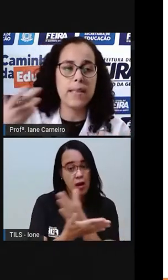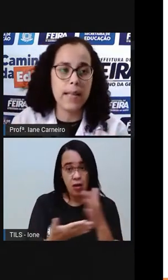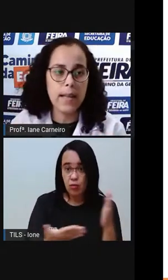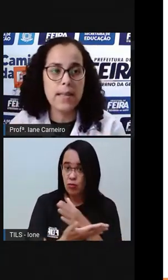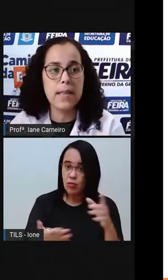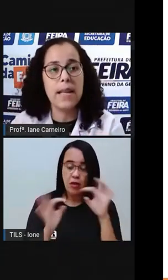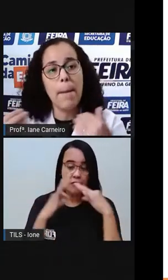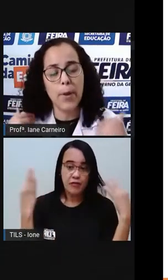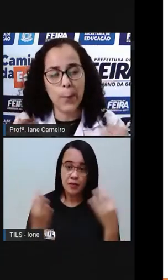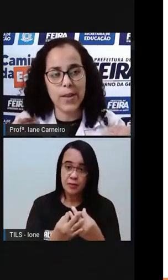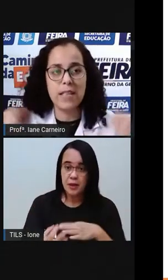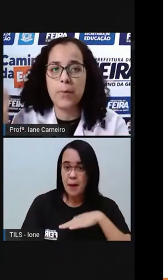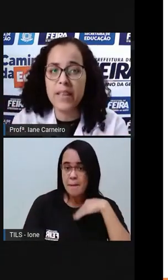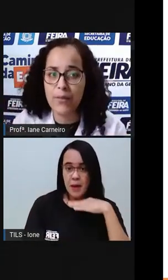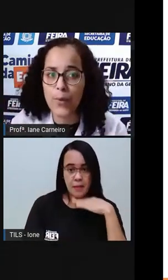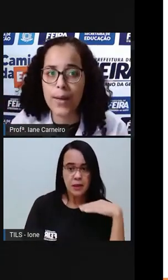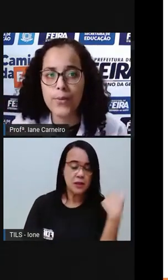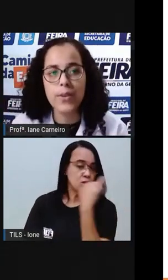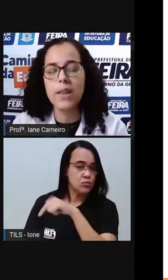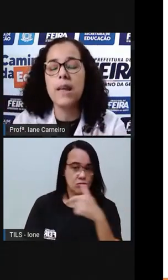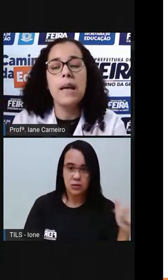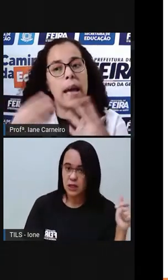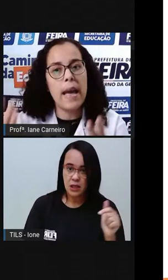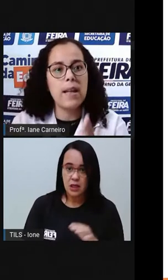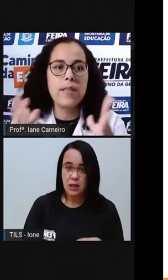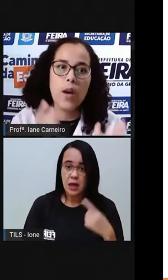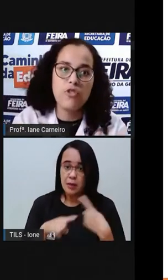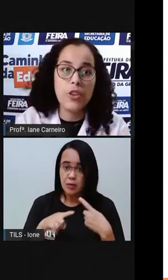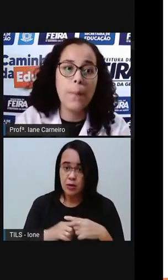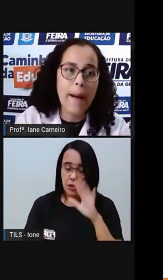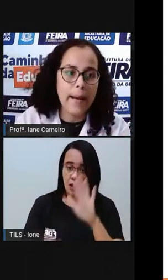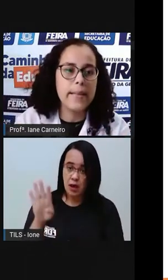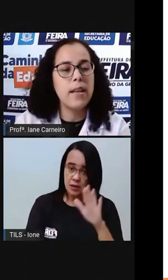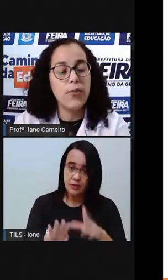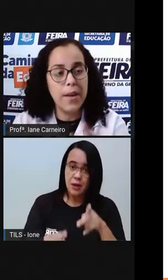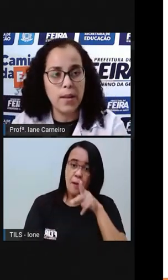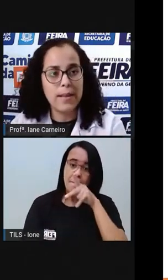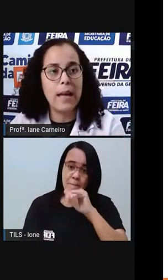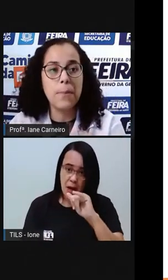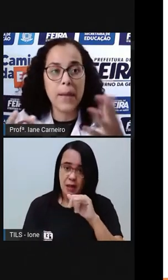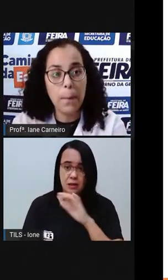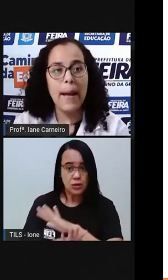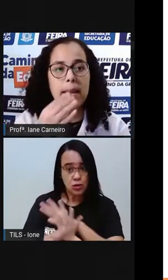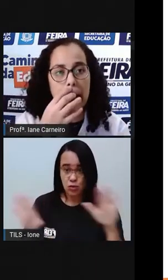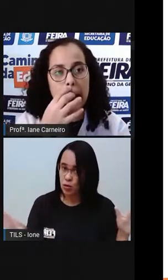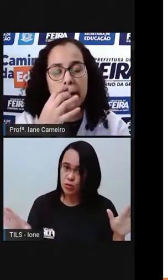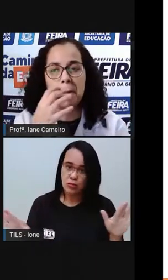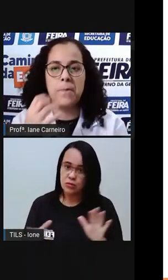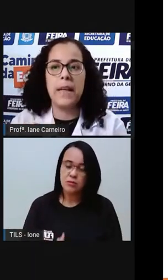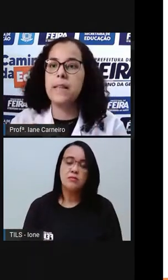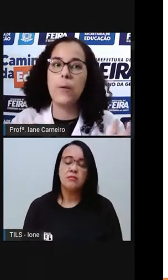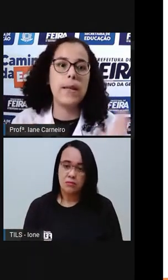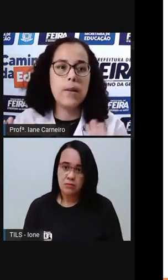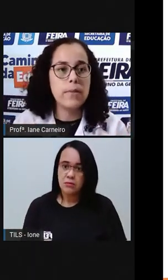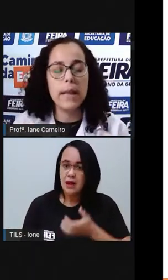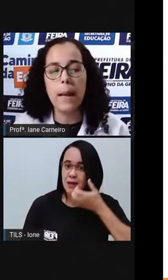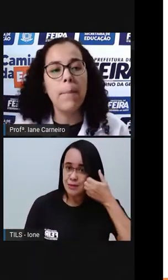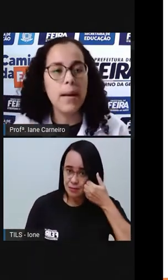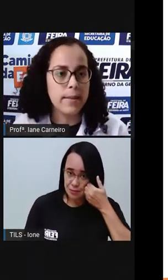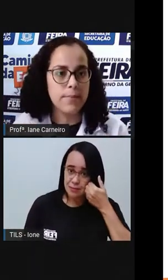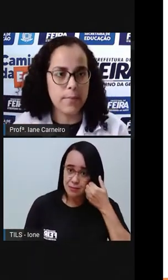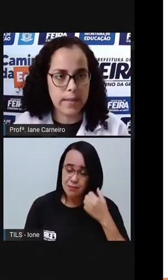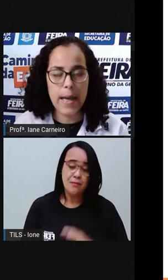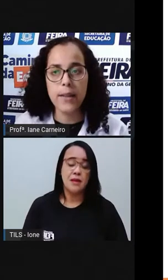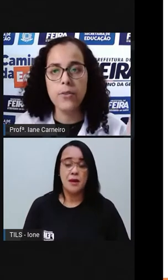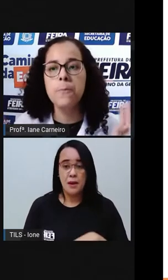pai e as crianças, A PRO, por exemplo, teve um aluno que ele só tinha o pai, né? Ele foi adotado pelo pai dele, né? Então, ele não tem